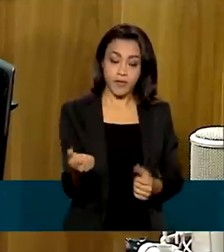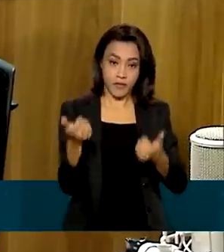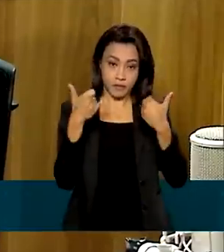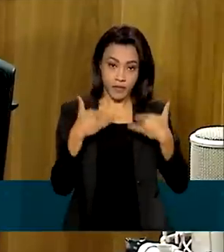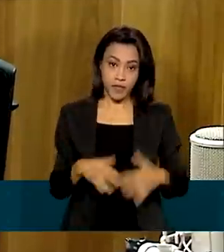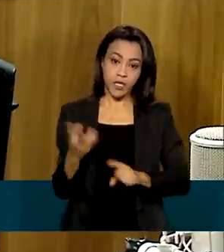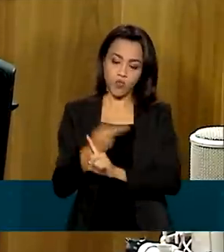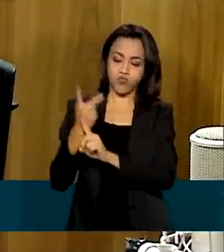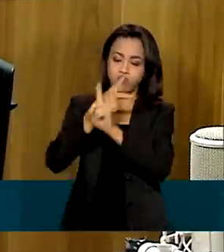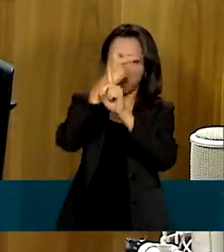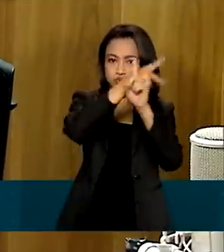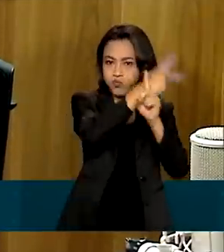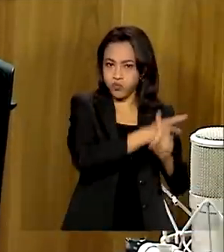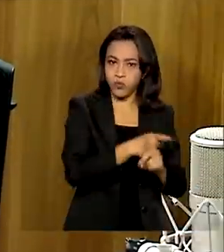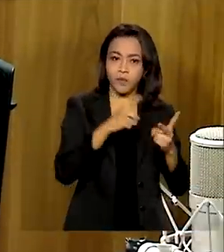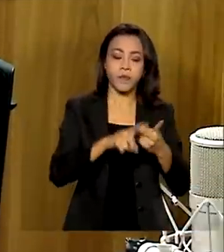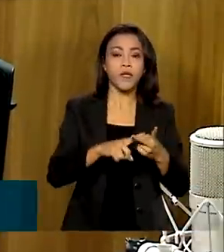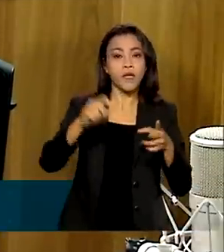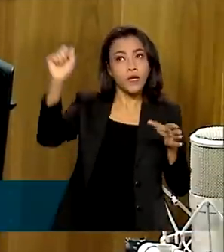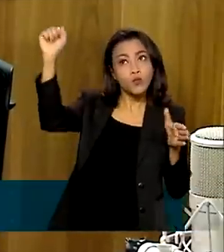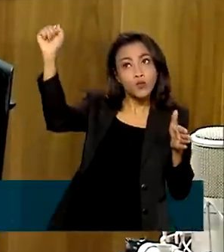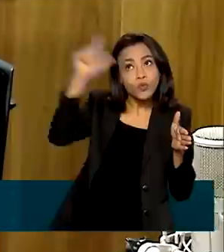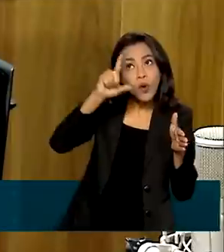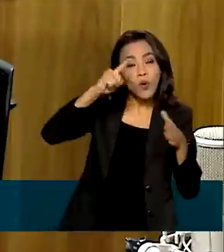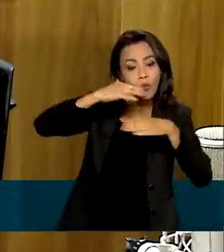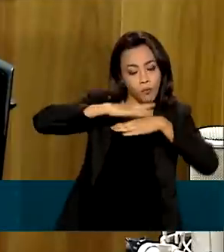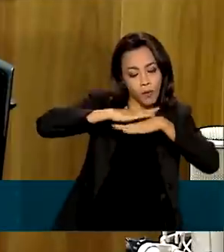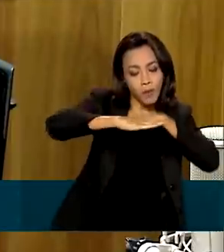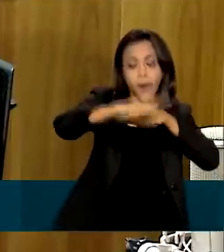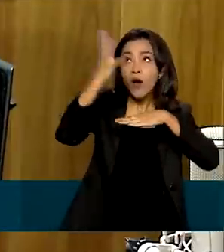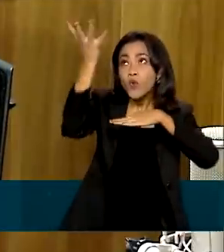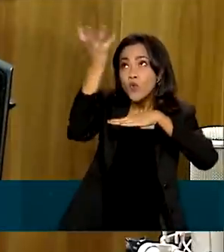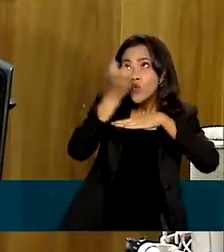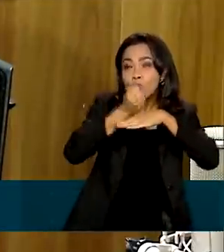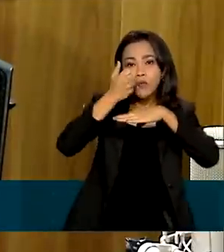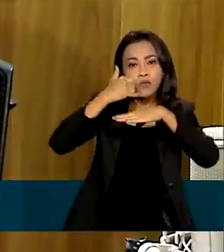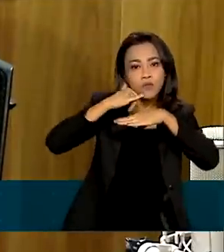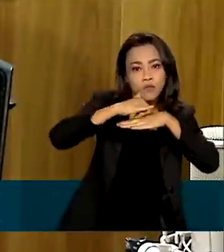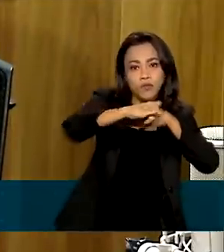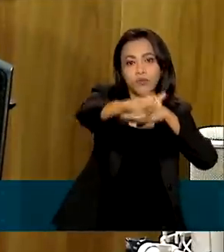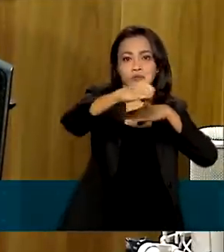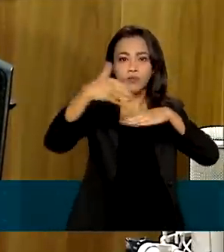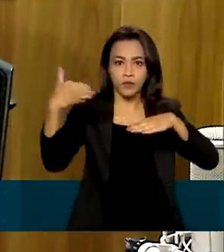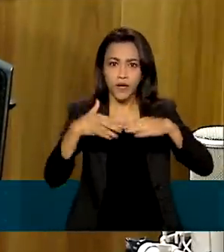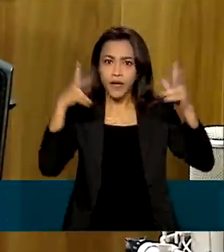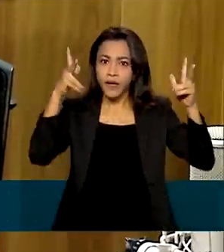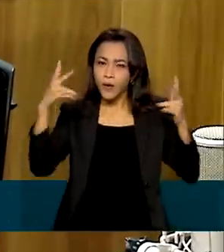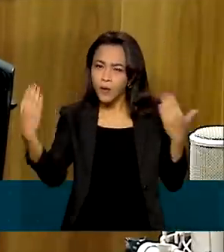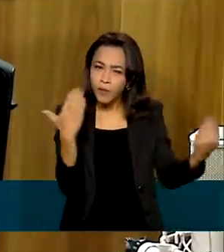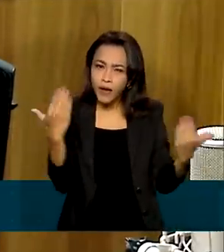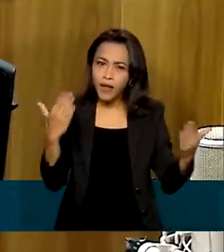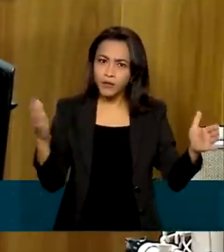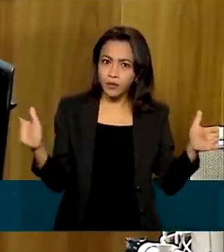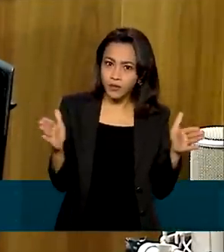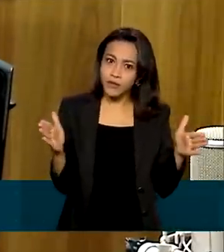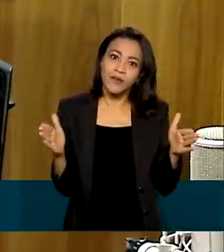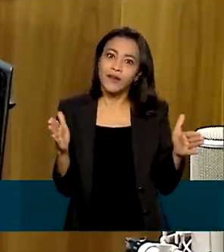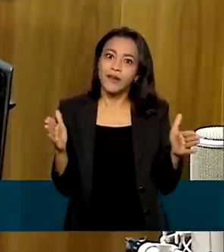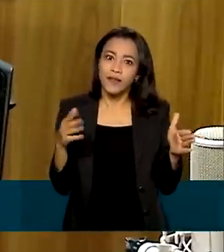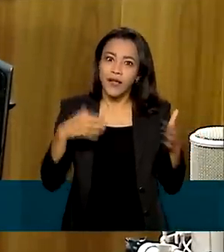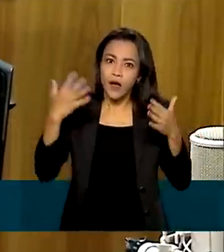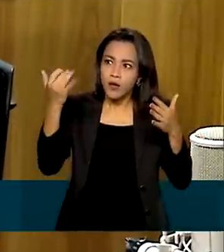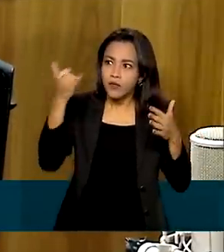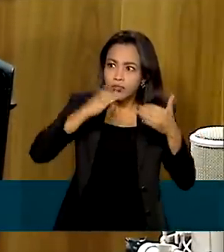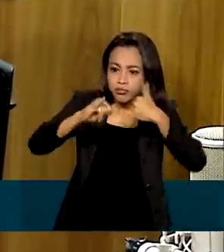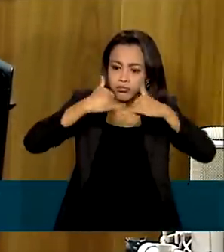e a solar bateu 14 gigawatts instalados. Só para ter uma ideia, é do tamanho de Itaipu. Itaipu tem 14 gigawatts instalados. Então, nós já